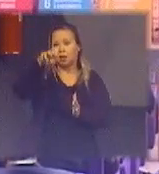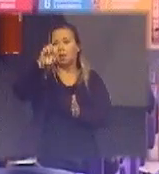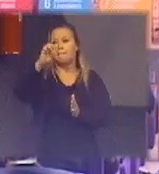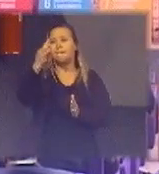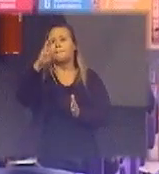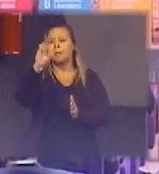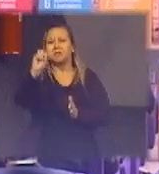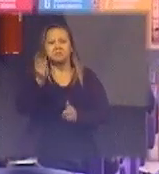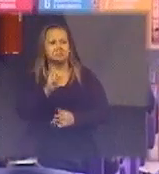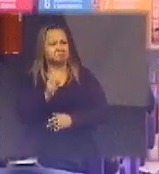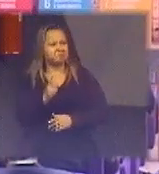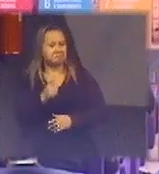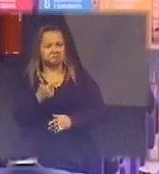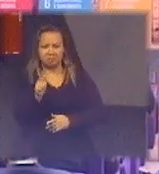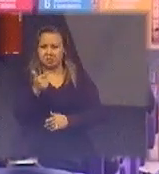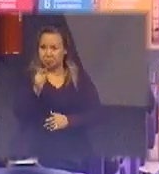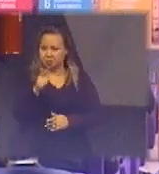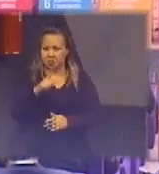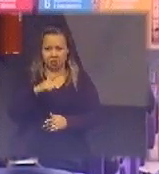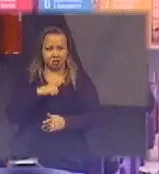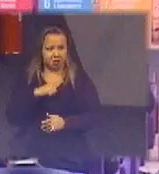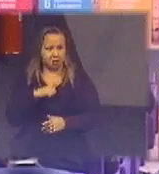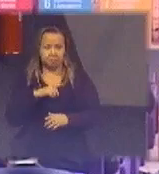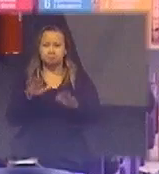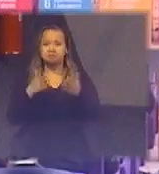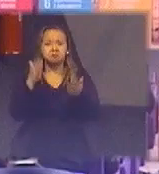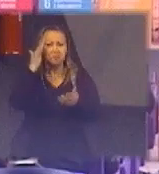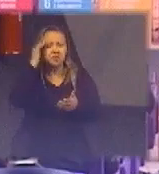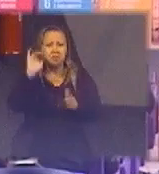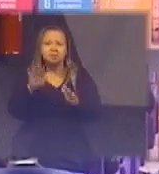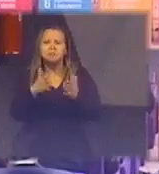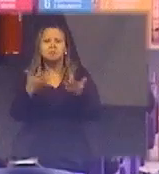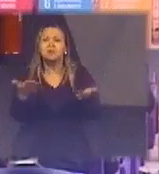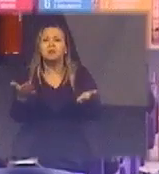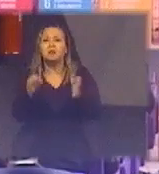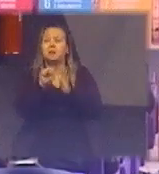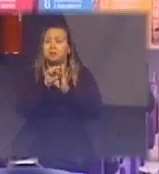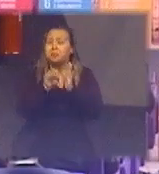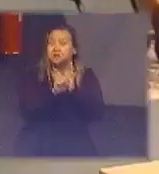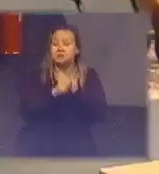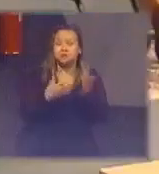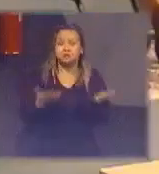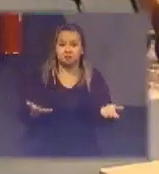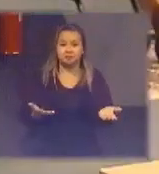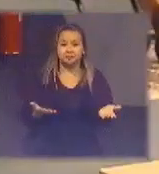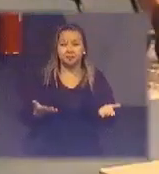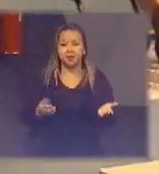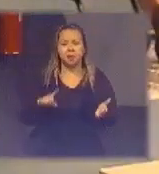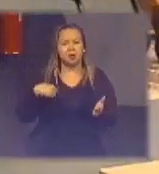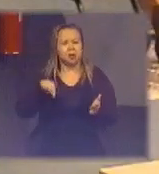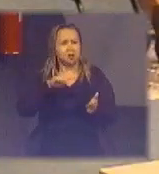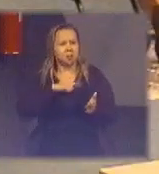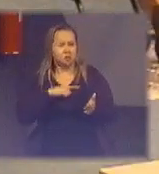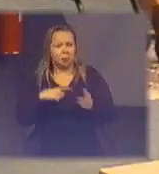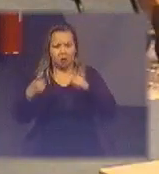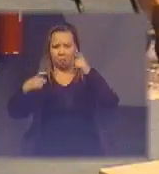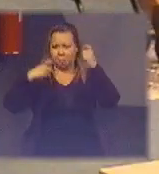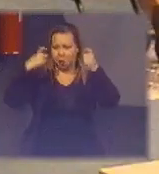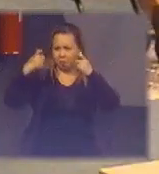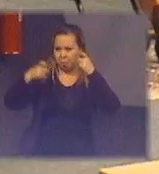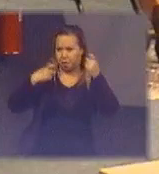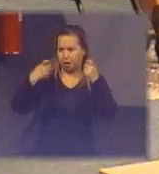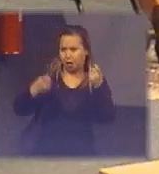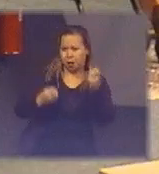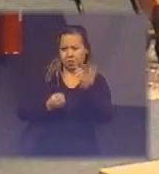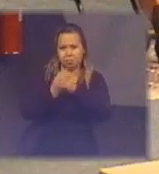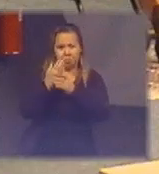definido ainda qual que era o símbolo então a gente fica muito preocupado nessa criação de selos porque qualquer um vai lá e